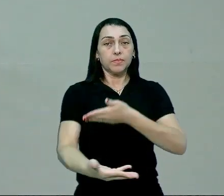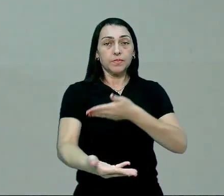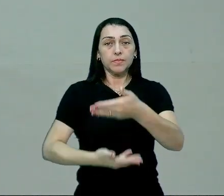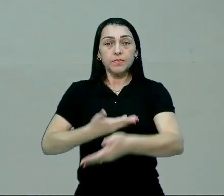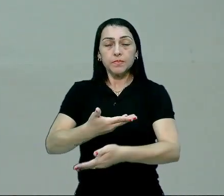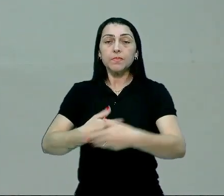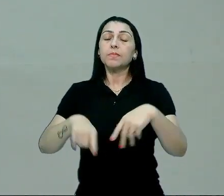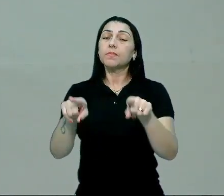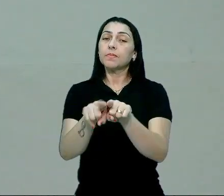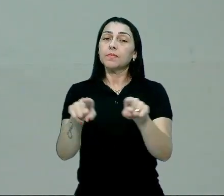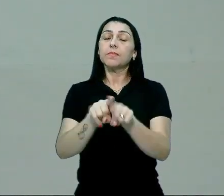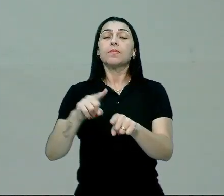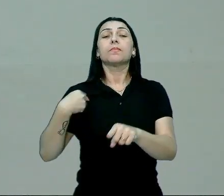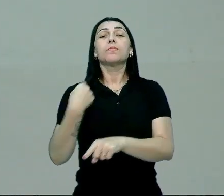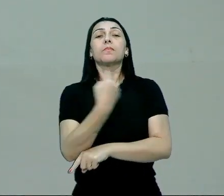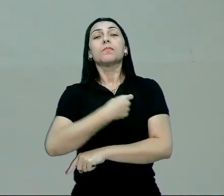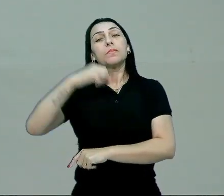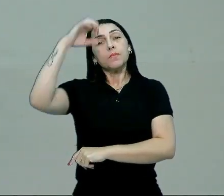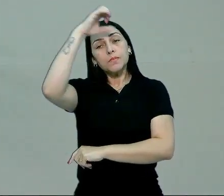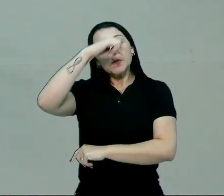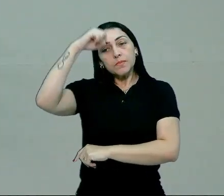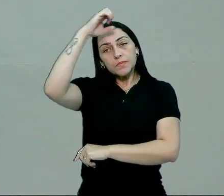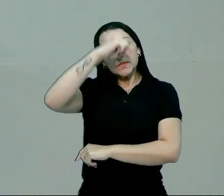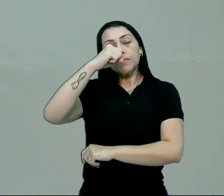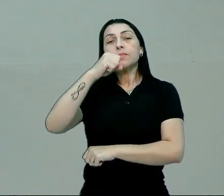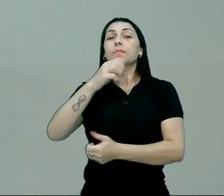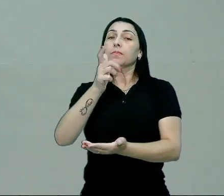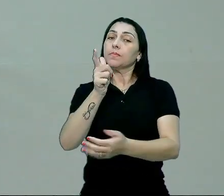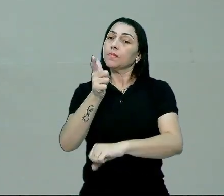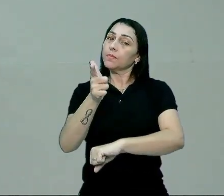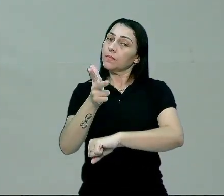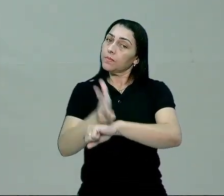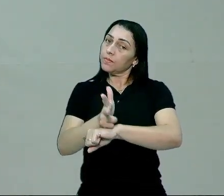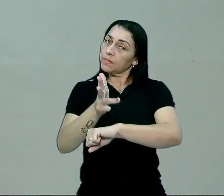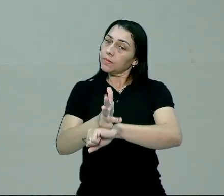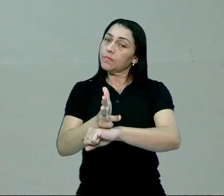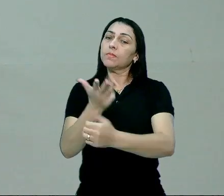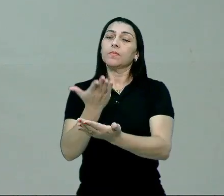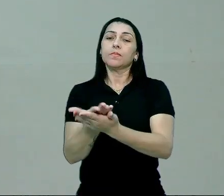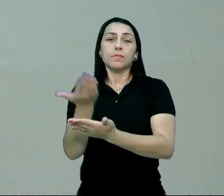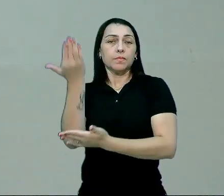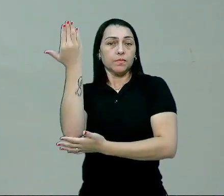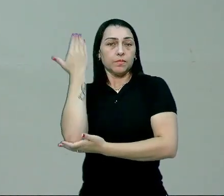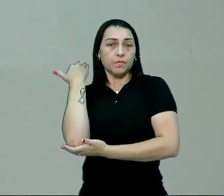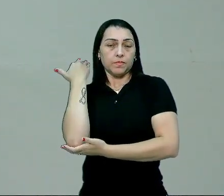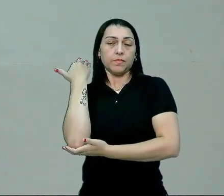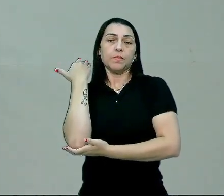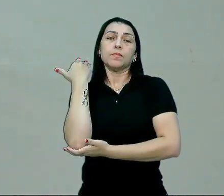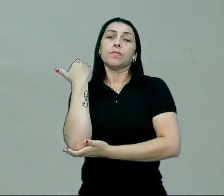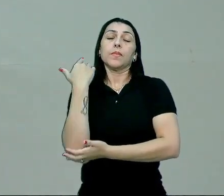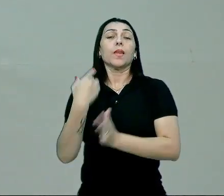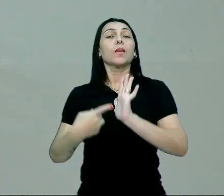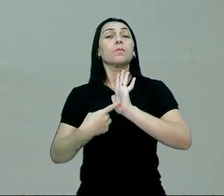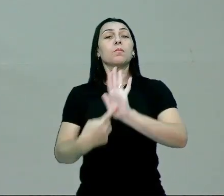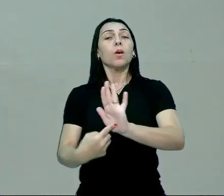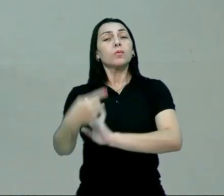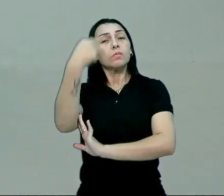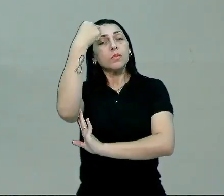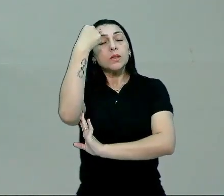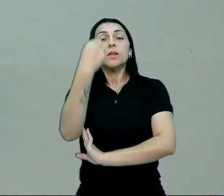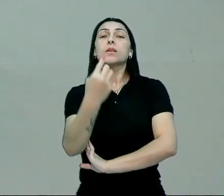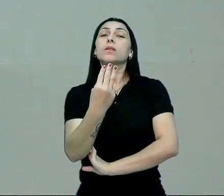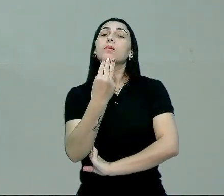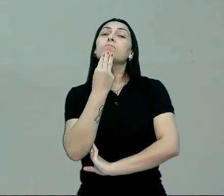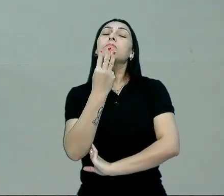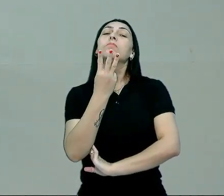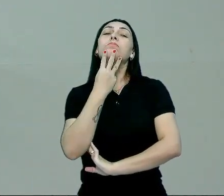disso, nós também aprendemos na videoaula anterior, que aborda o pensamento weberiano,